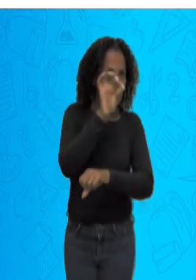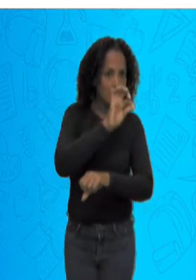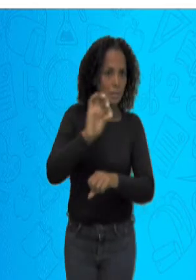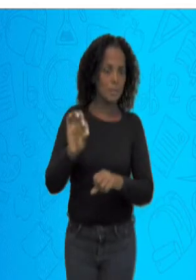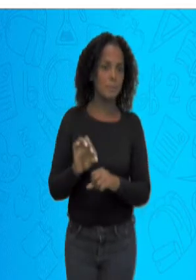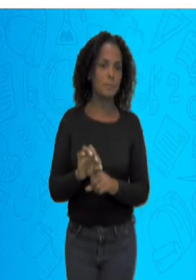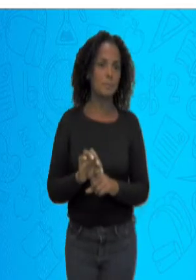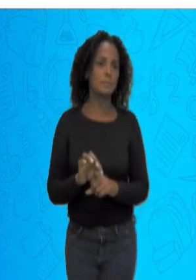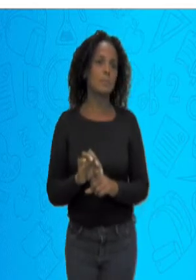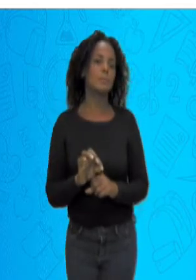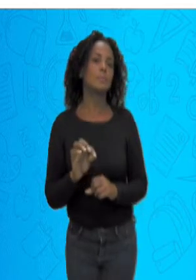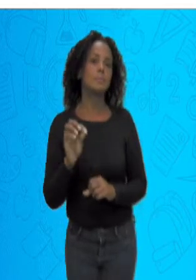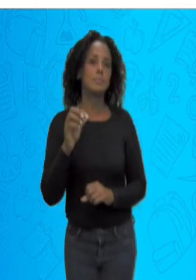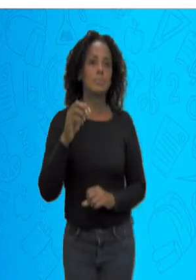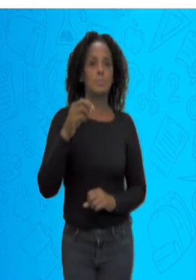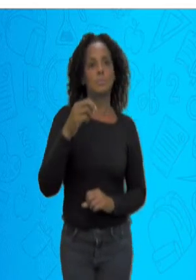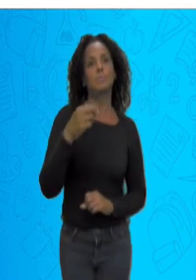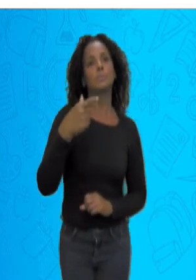só mais ou menos aqui, ó.